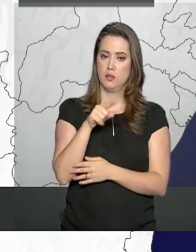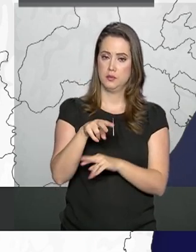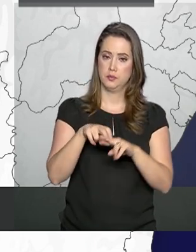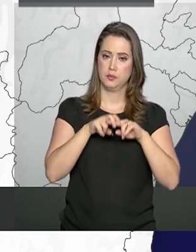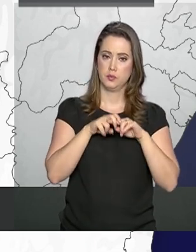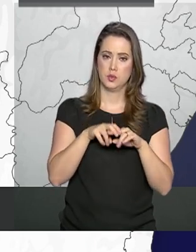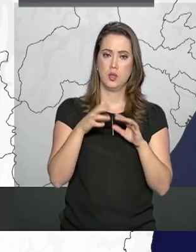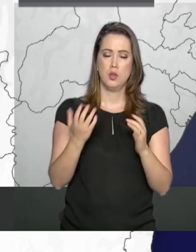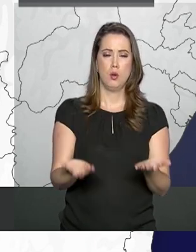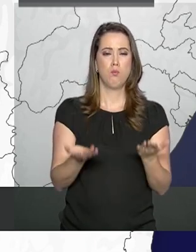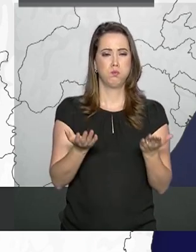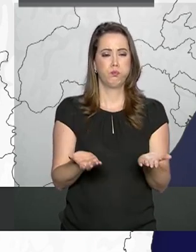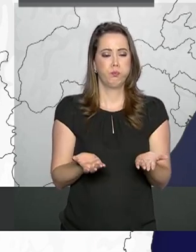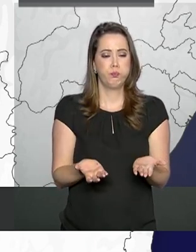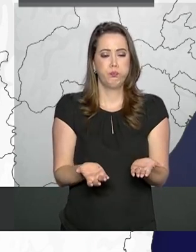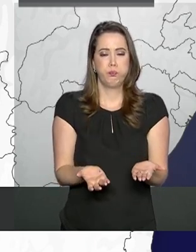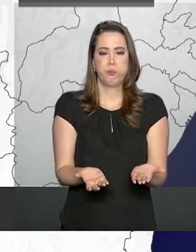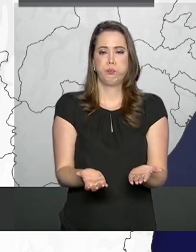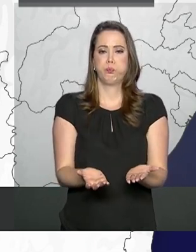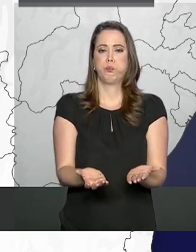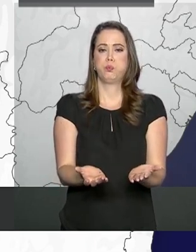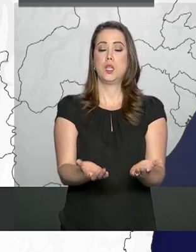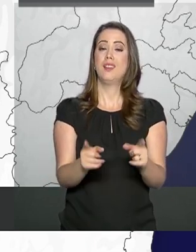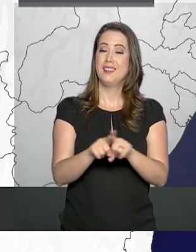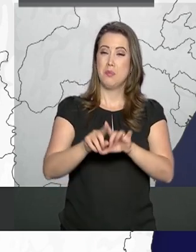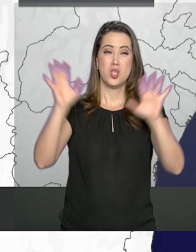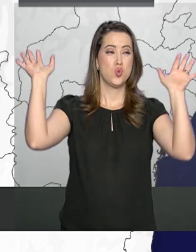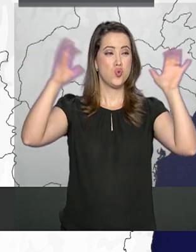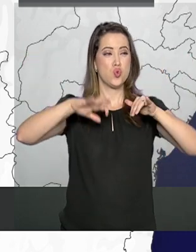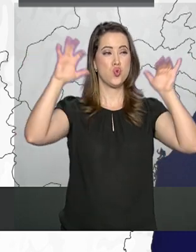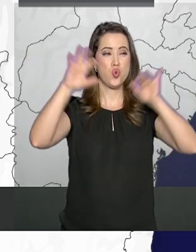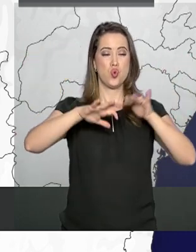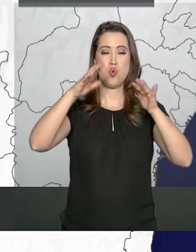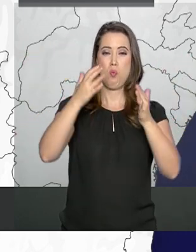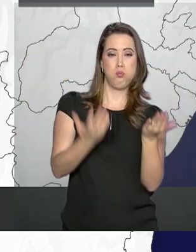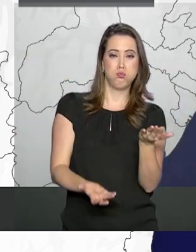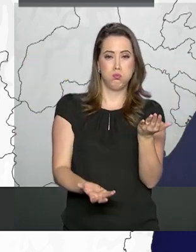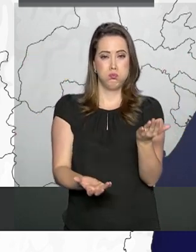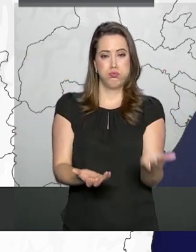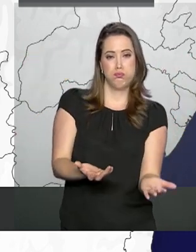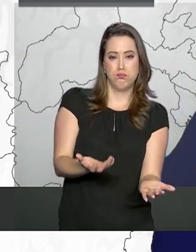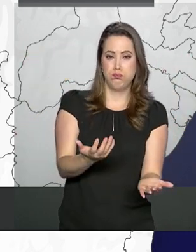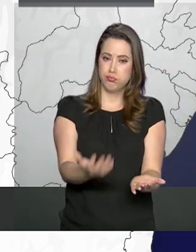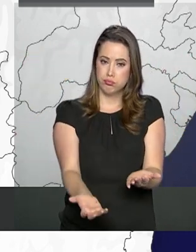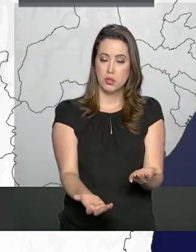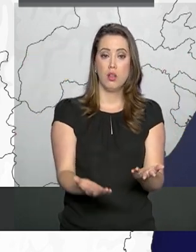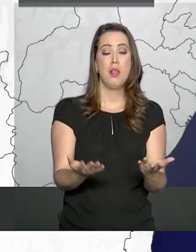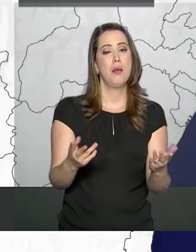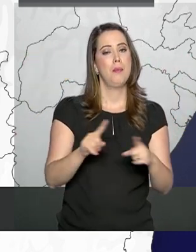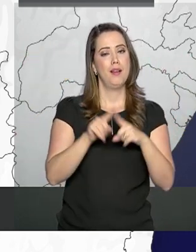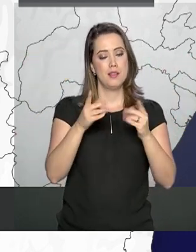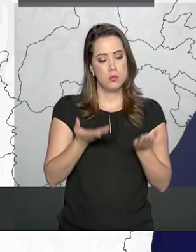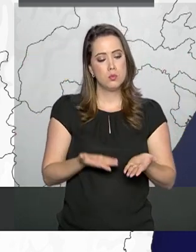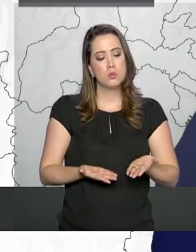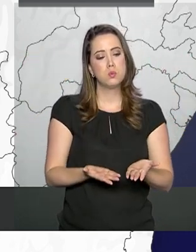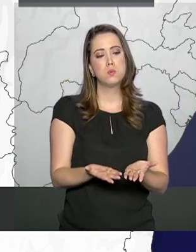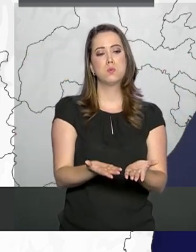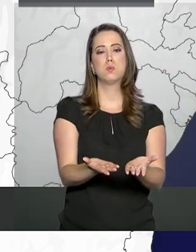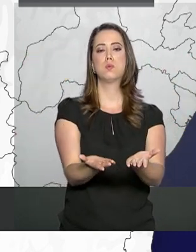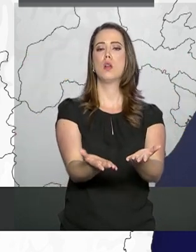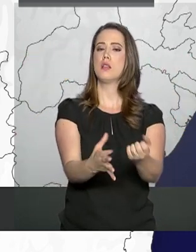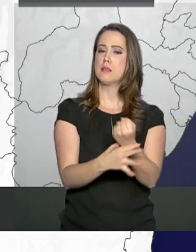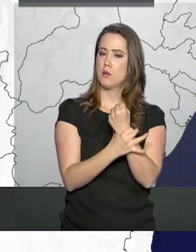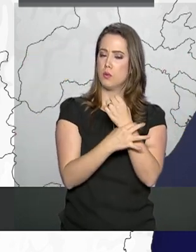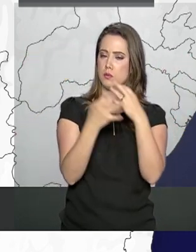função do alto carregamento, em função do alto índice de chuvas e do fato de não haver pavimentação, ela funcionou, então a rodovia está